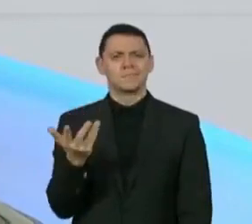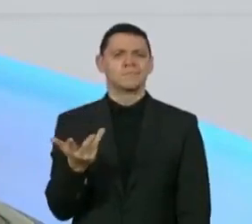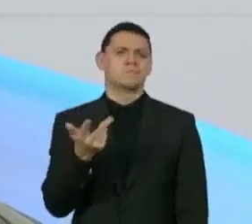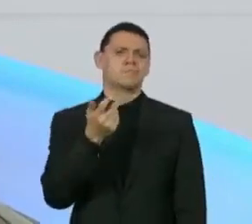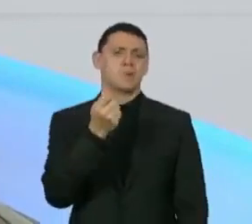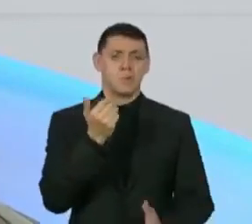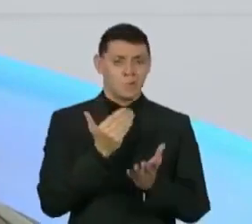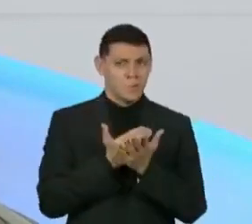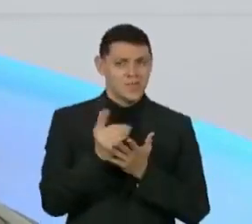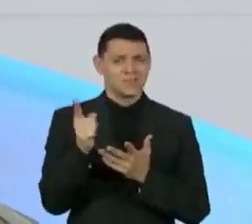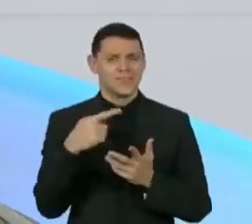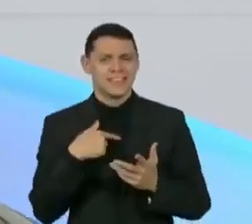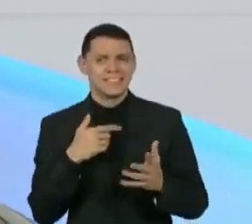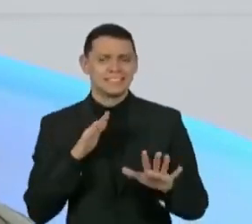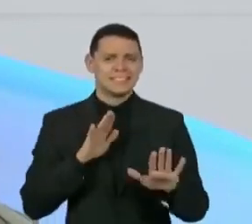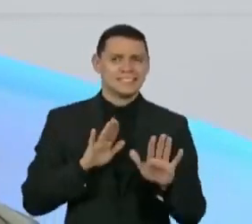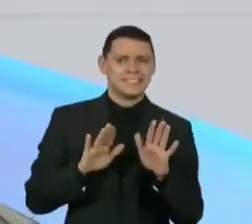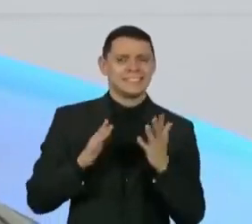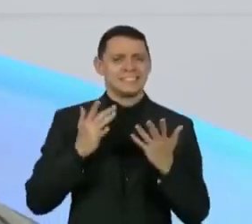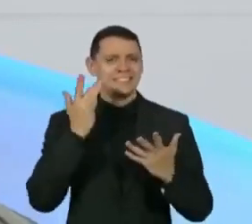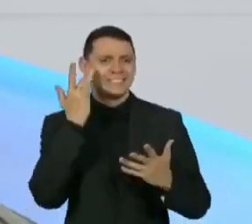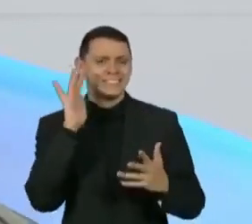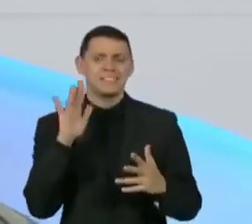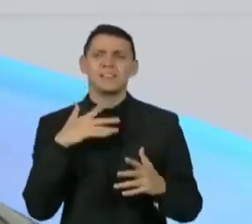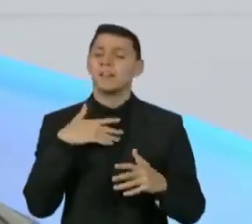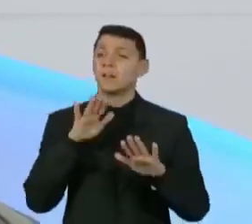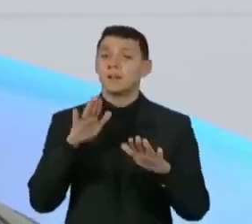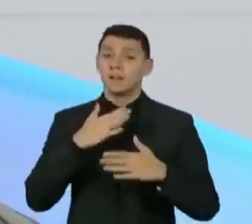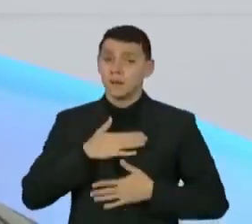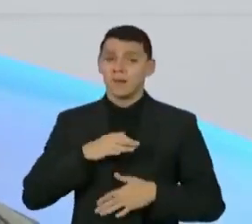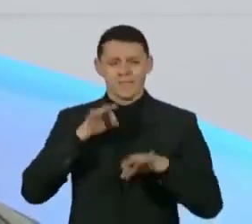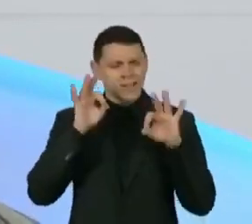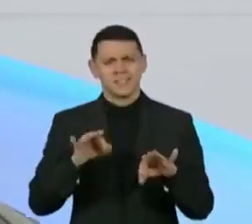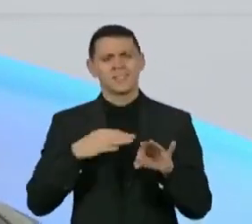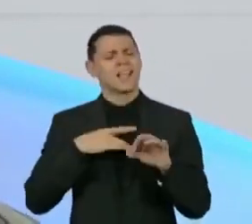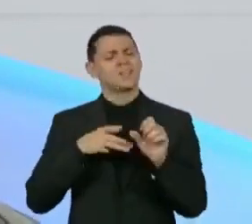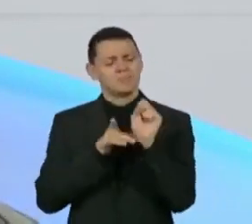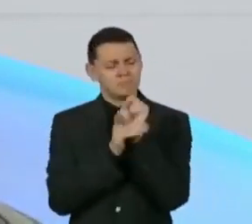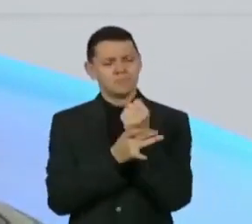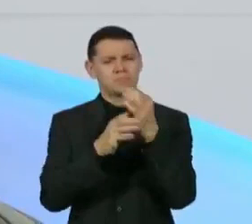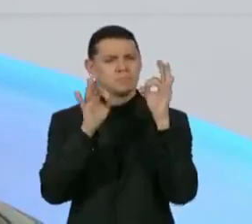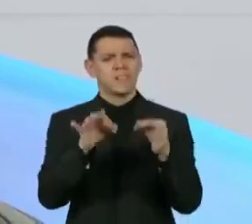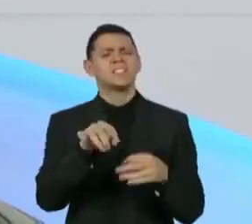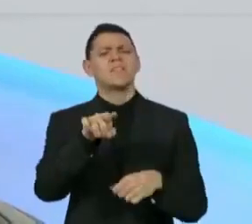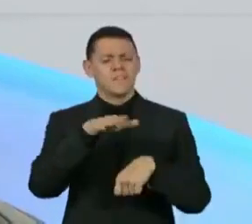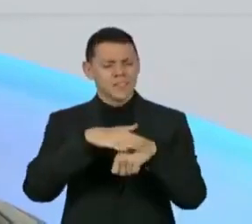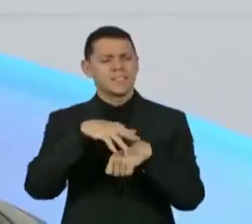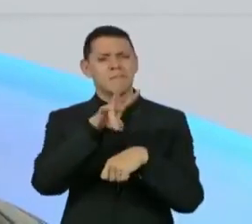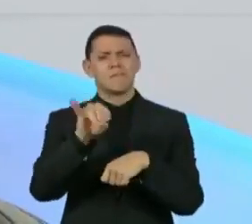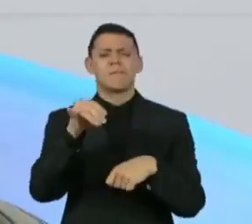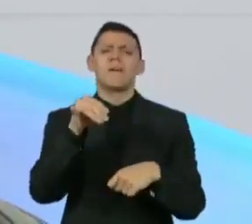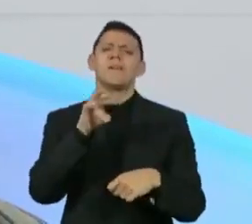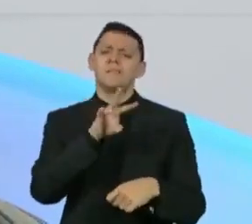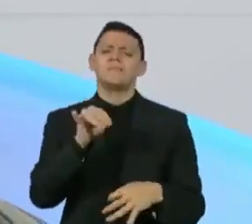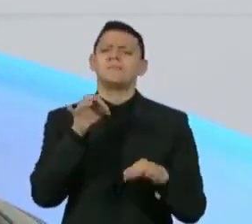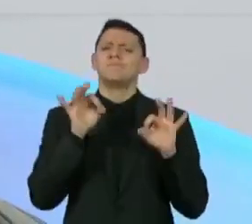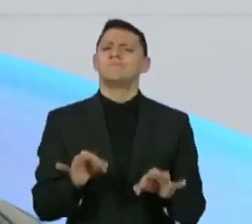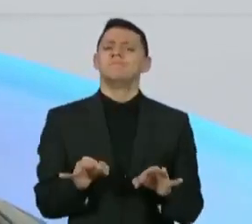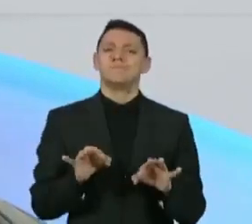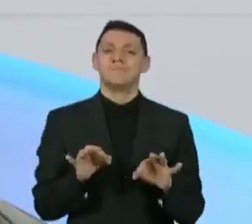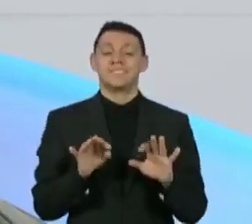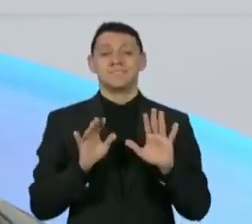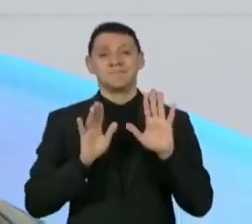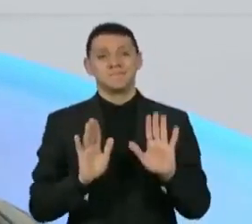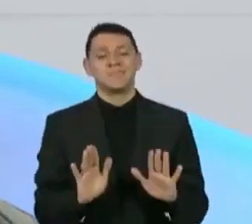começo ele estava meio reticente Ele não sabia Eu dizia Vai dar certo Eu te garanto que vai dar certo Você vai fazer, vai fazer bem Só